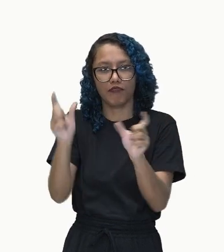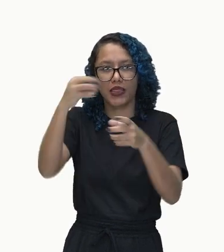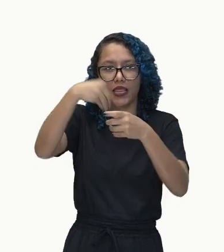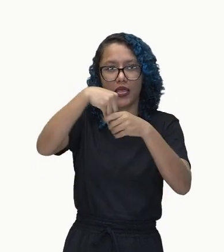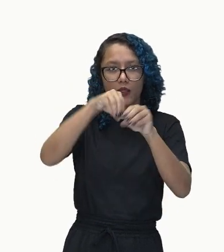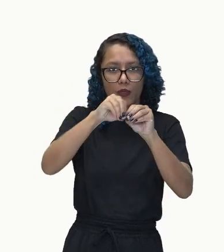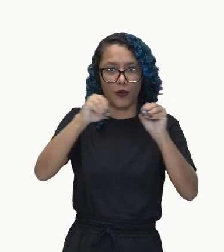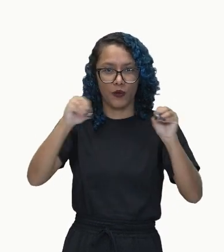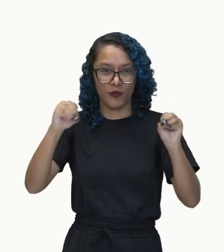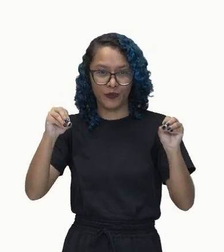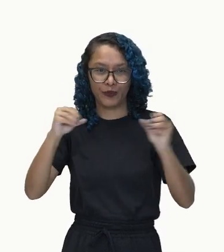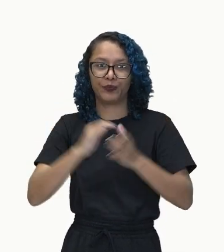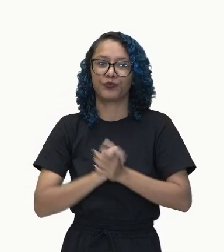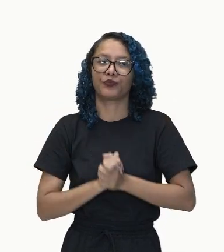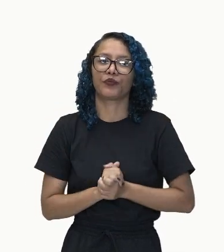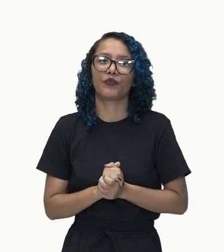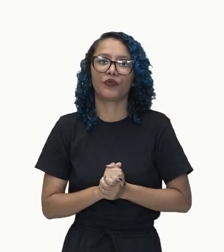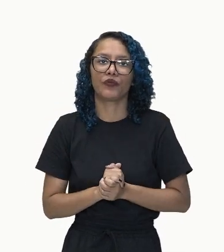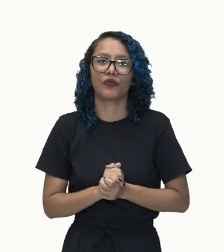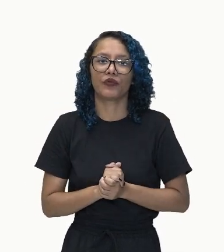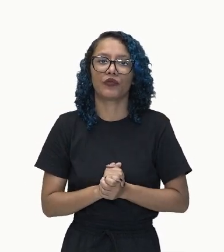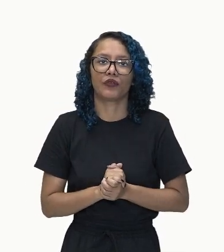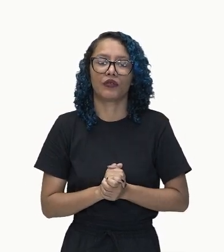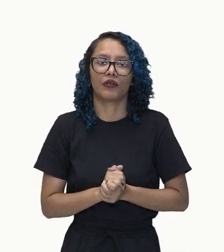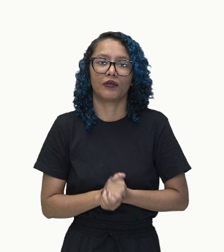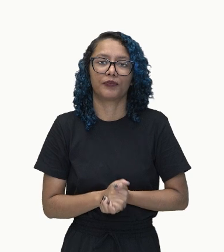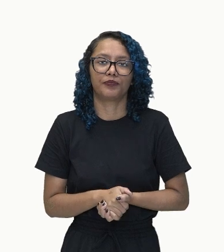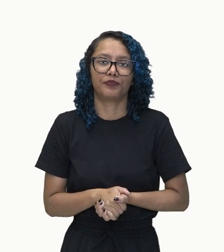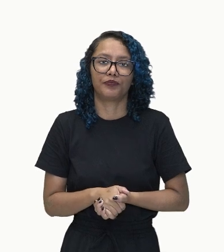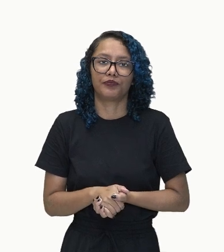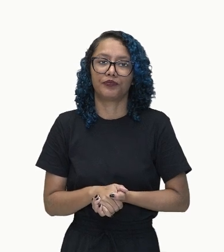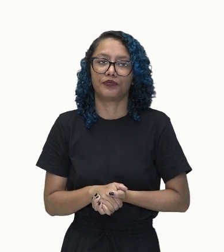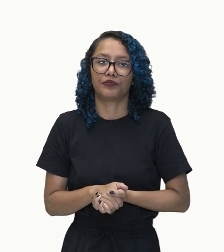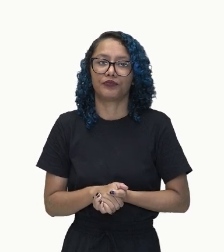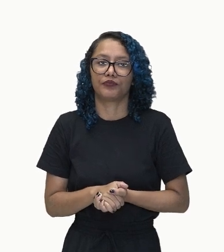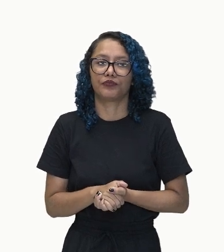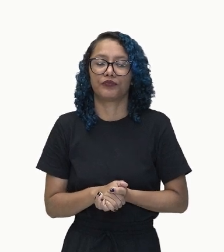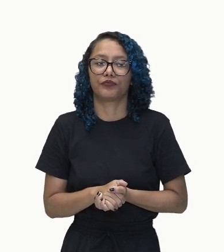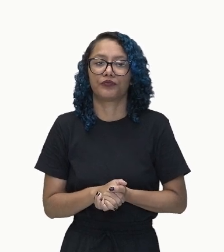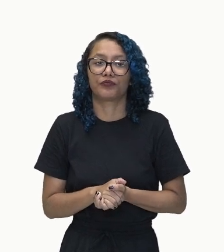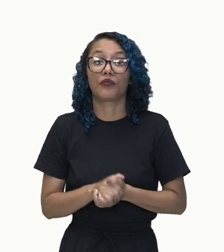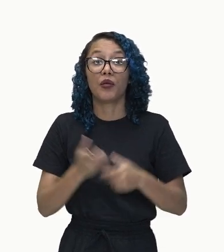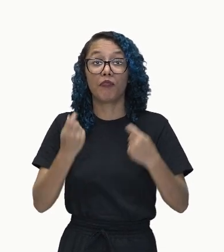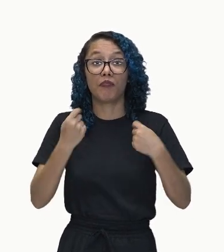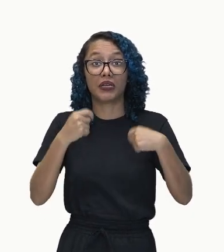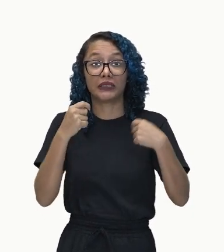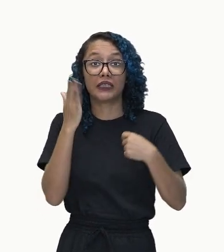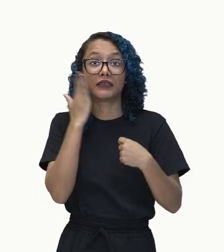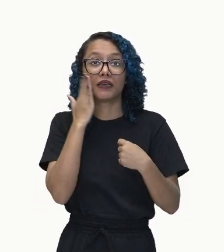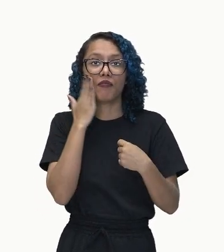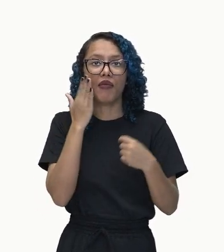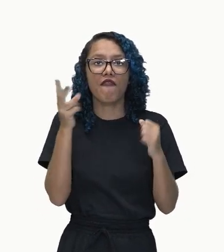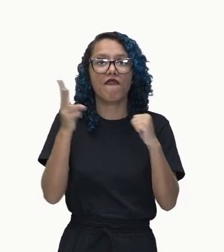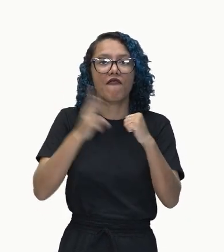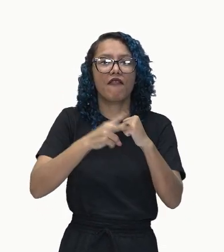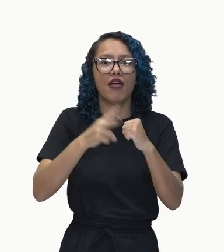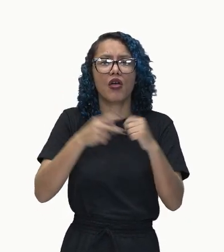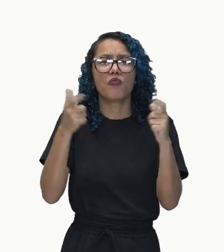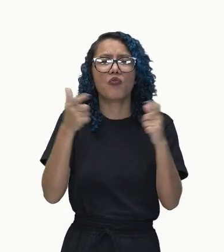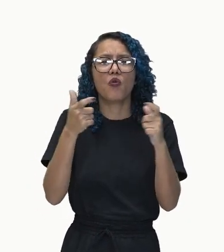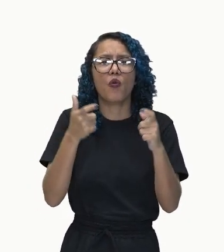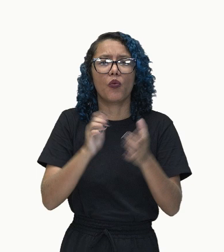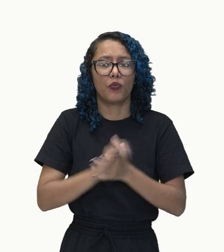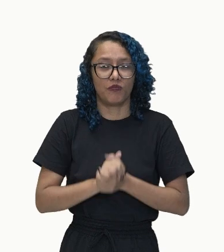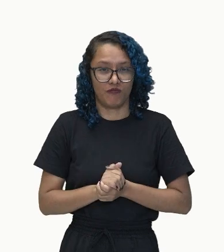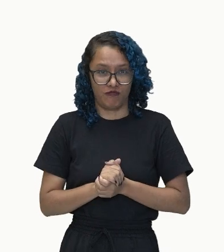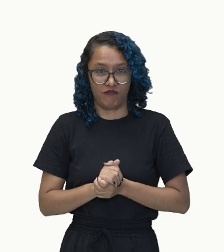Olha aí. primeiro, nós vamos procurar aqui o verbo. Vamos achar o verbo? O homem